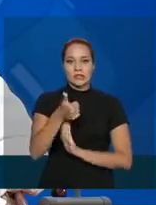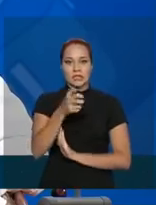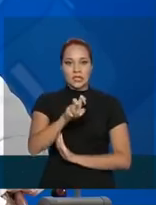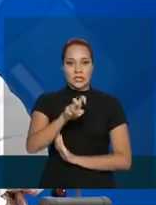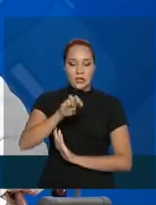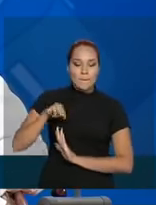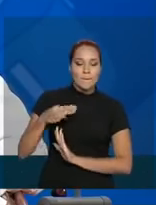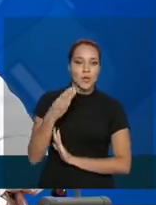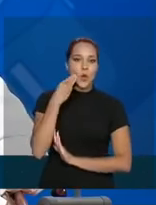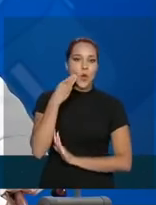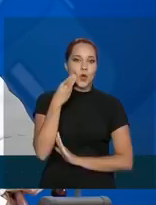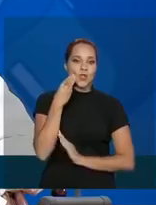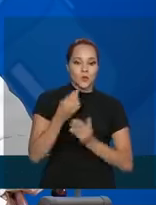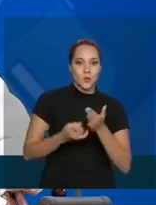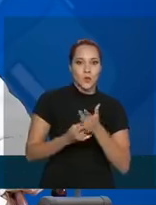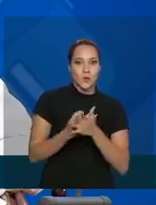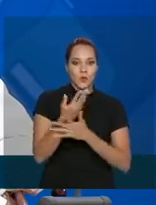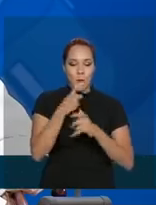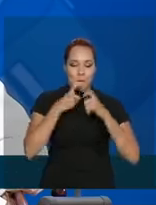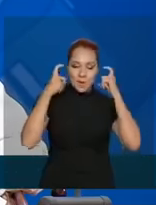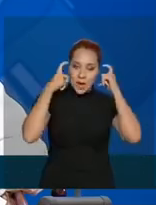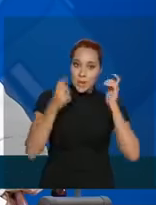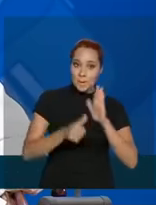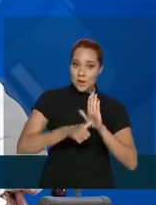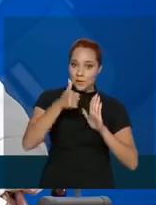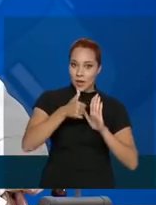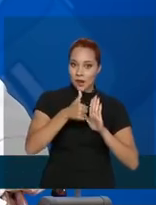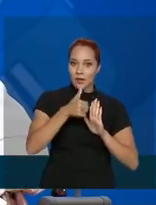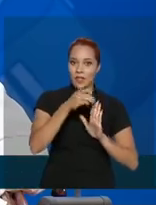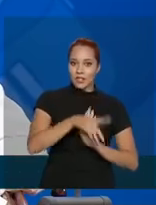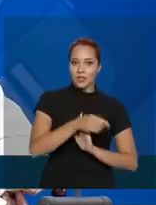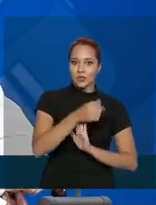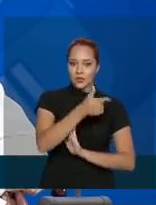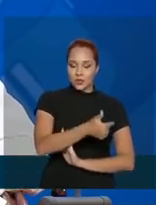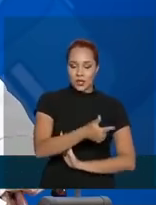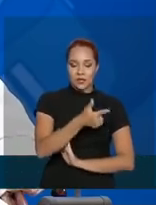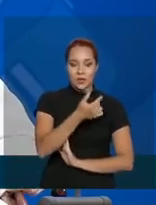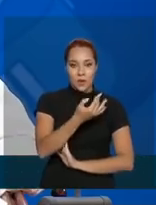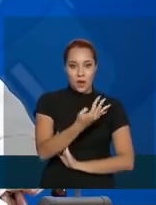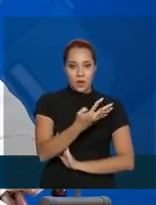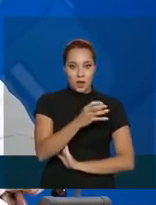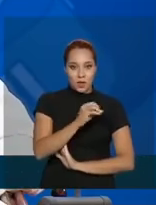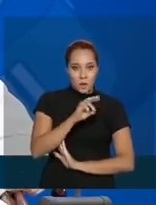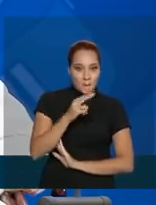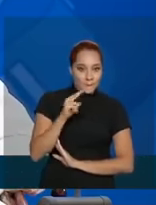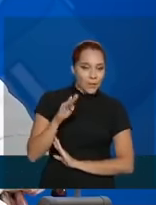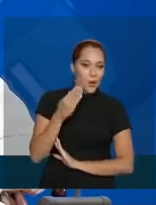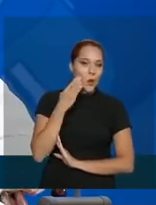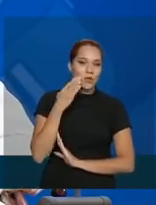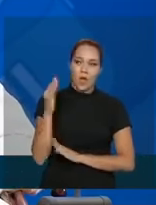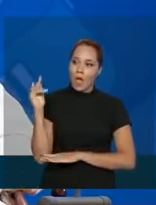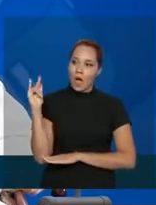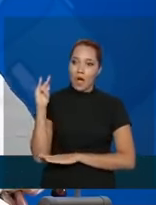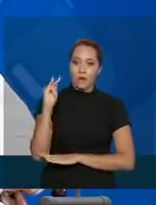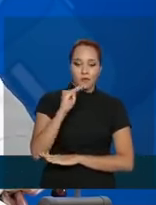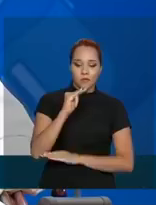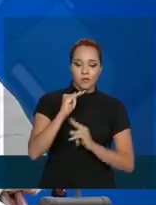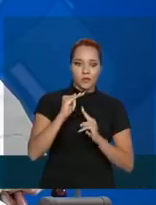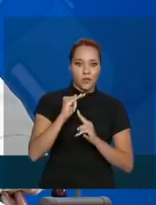de unidades. Deste primeiro lote de 240 milhões de máscaras, o avião já está